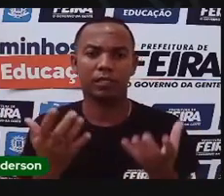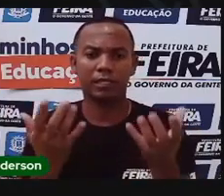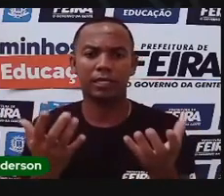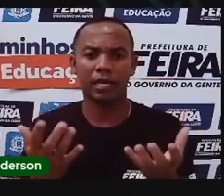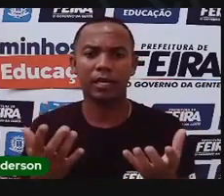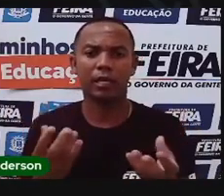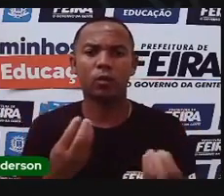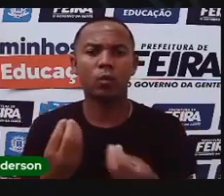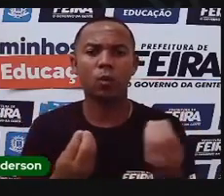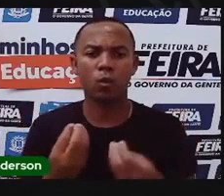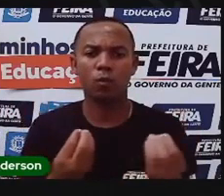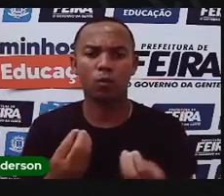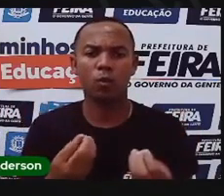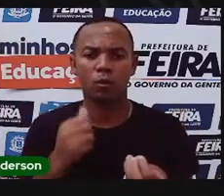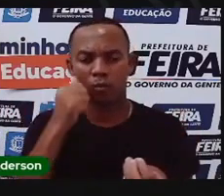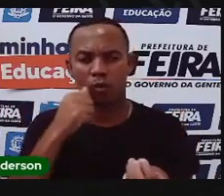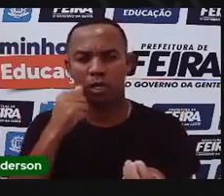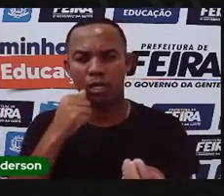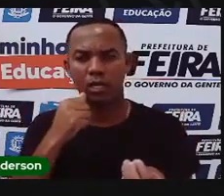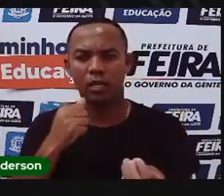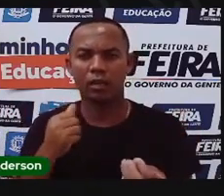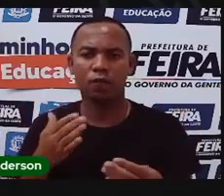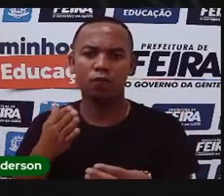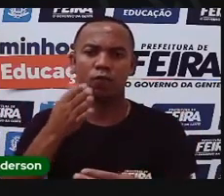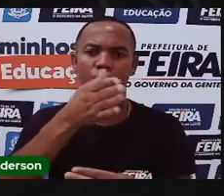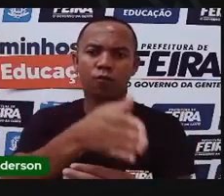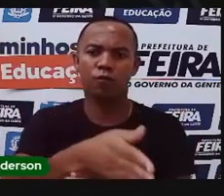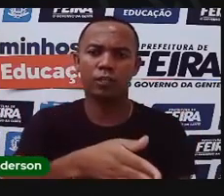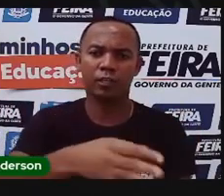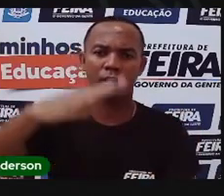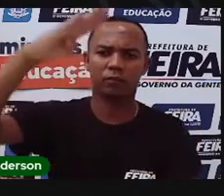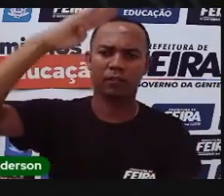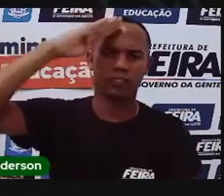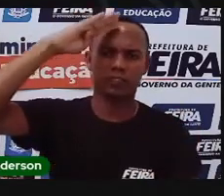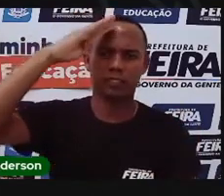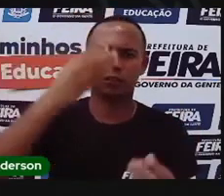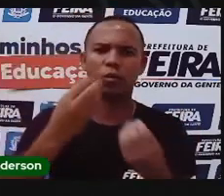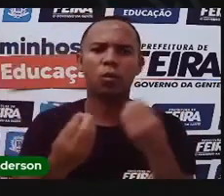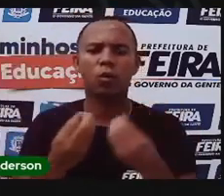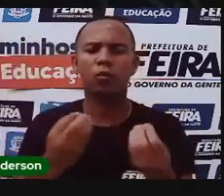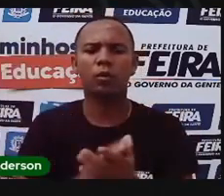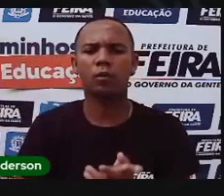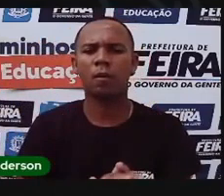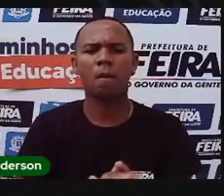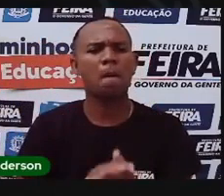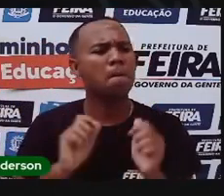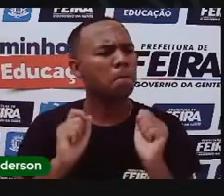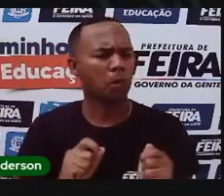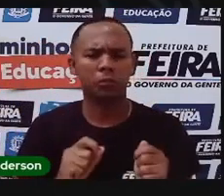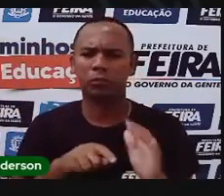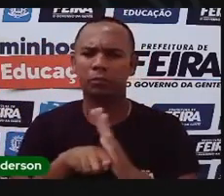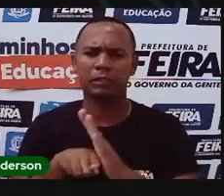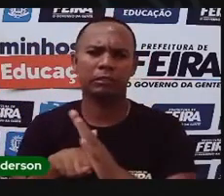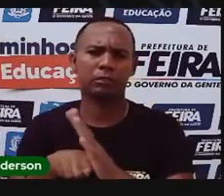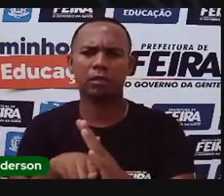como foi que ela chegou lá no exército. Isso é uma informação importante para mim. Mas para você, meu aluno, você pode considerar uma outra situação